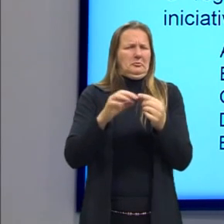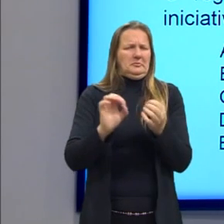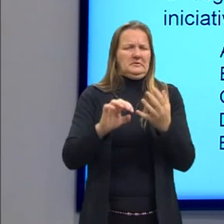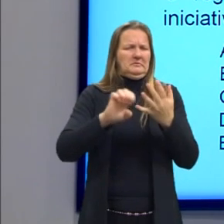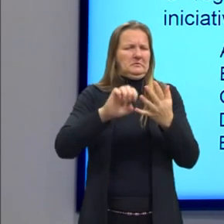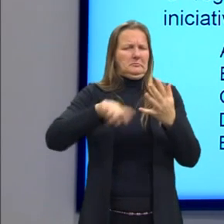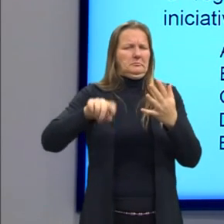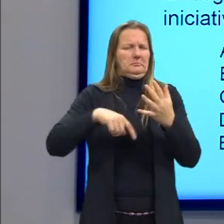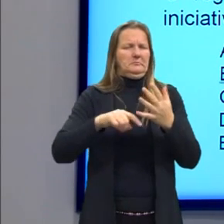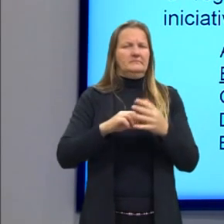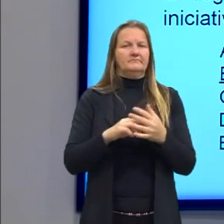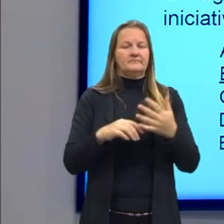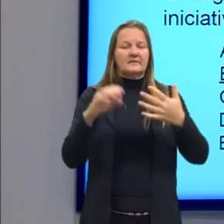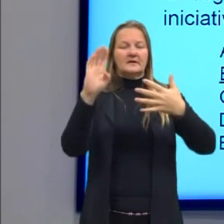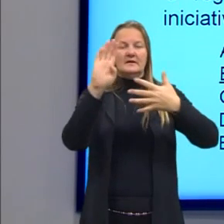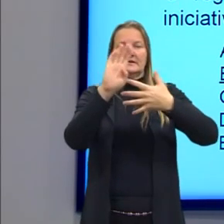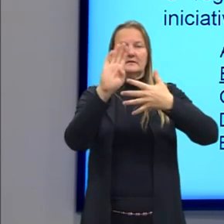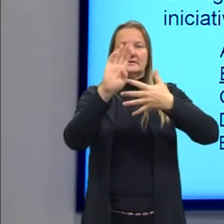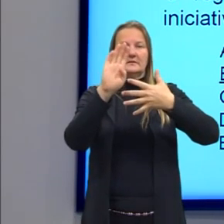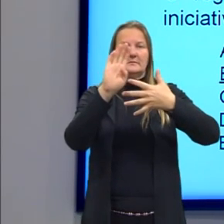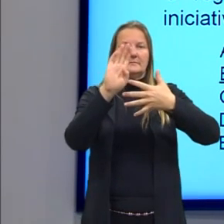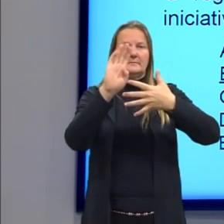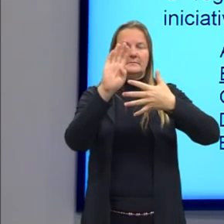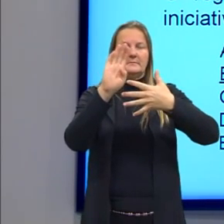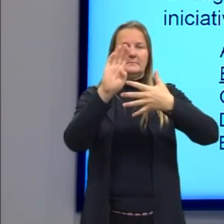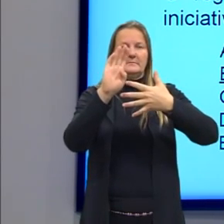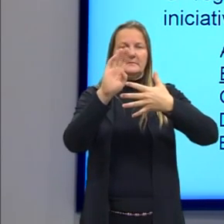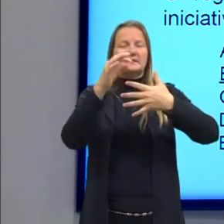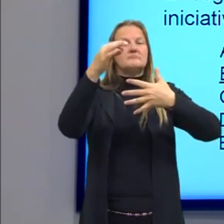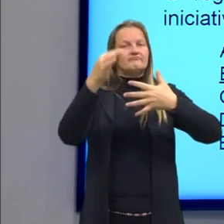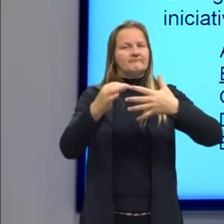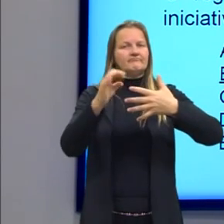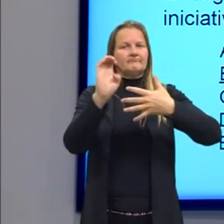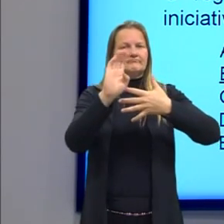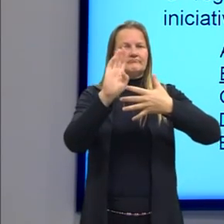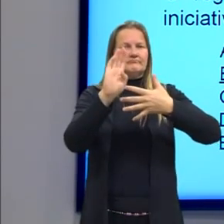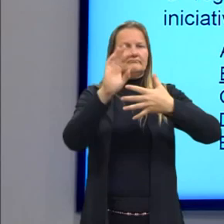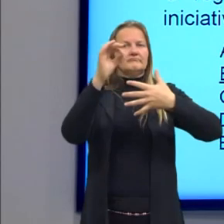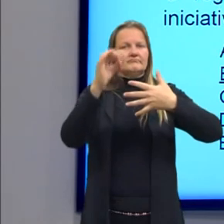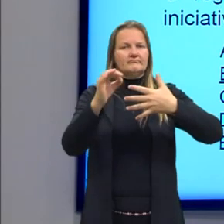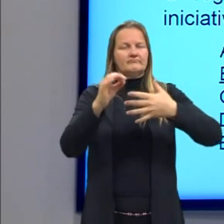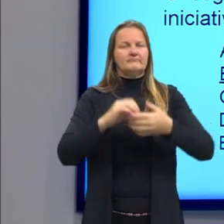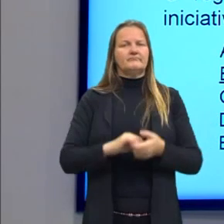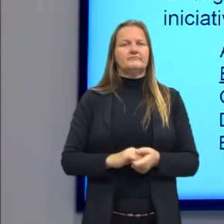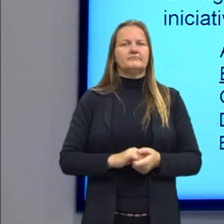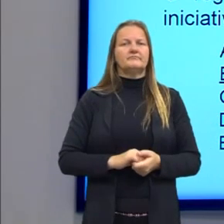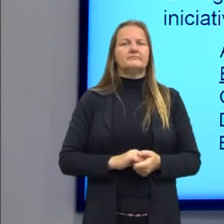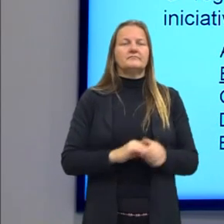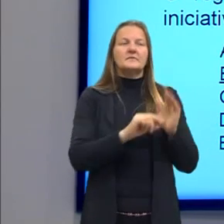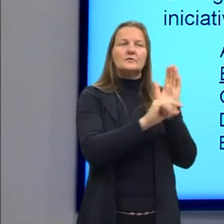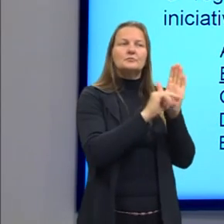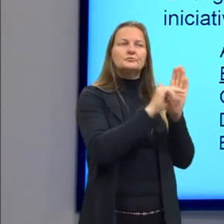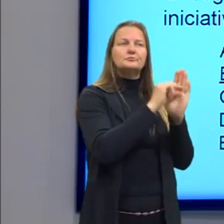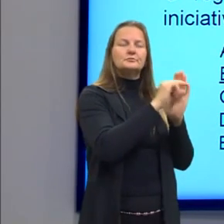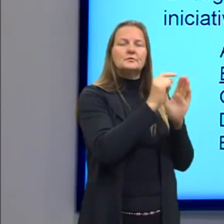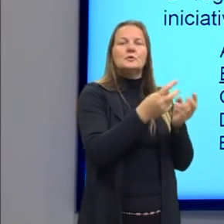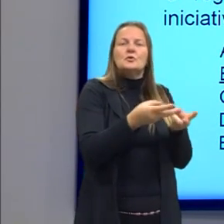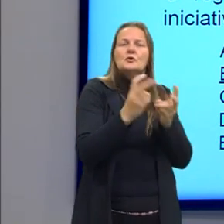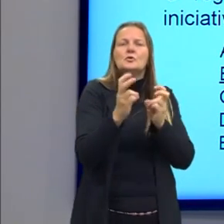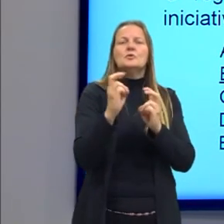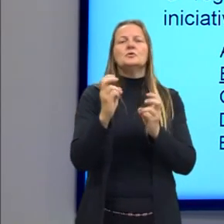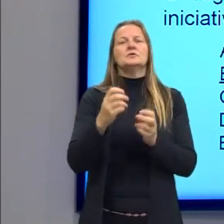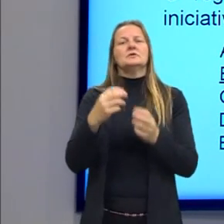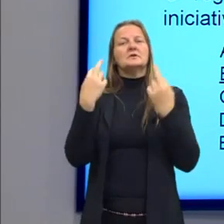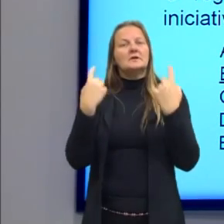a alternativa correta é a alternativa B, implantação de feitorias litorâneas para garantir a extração